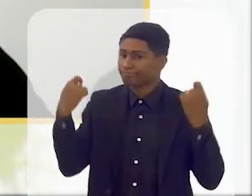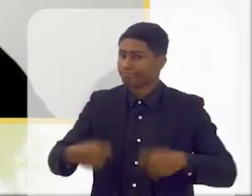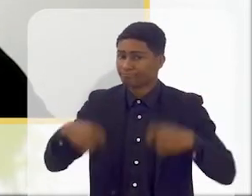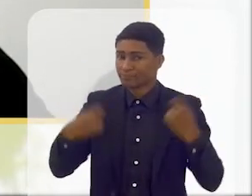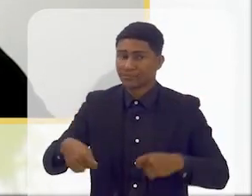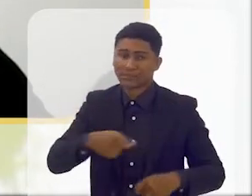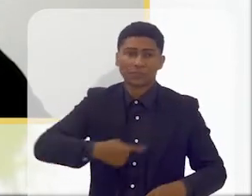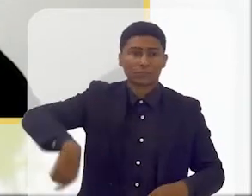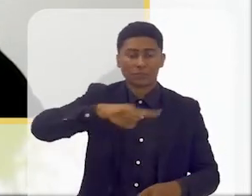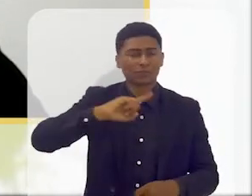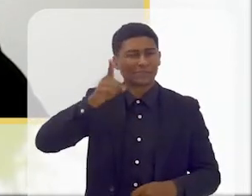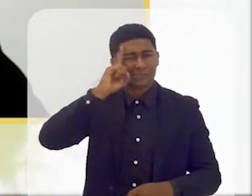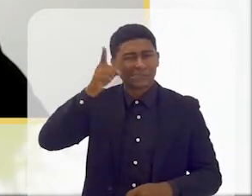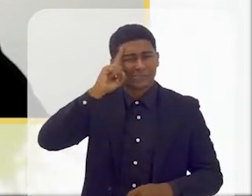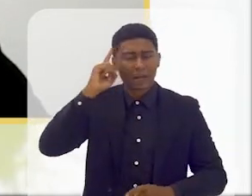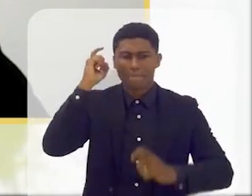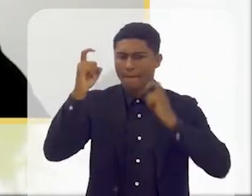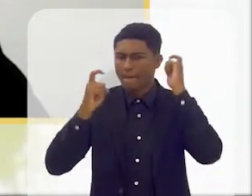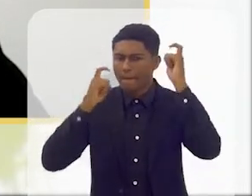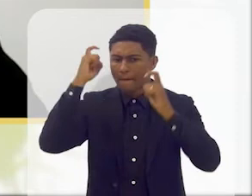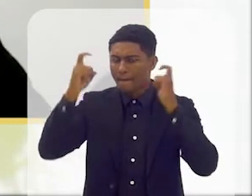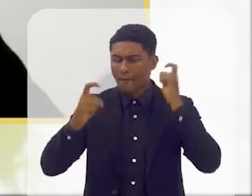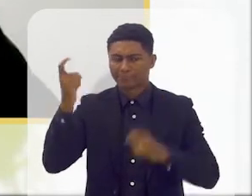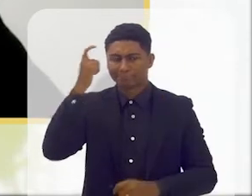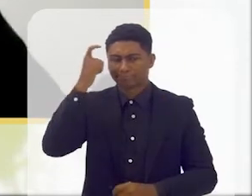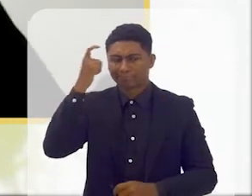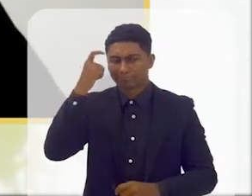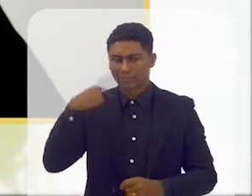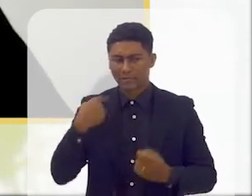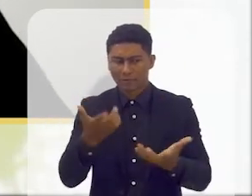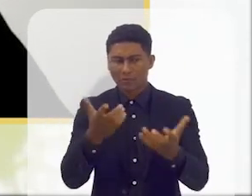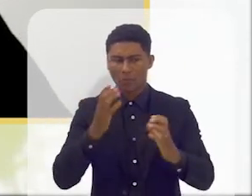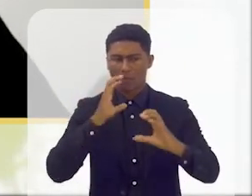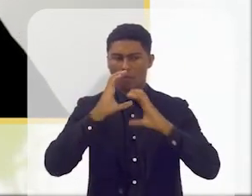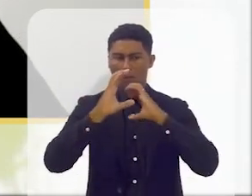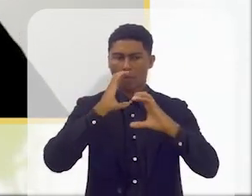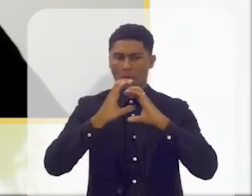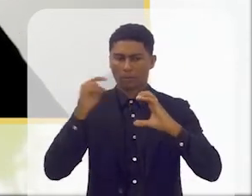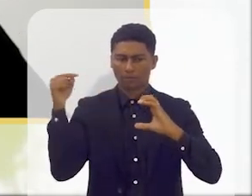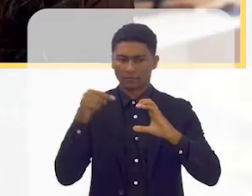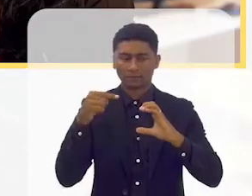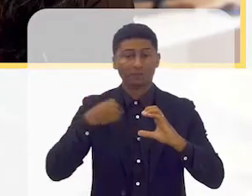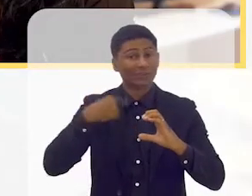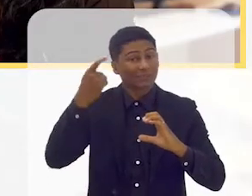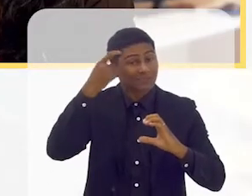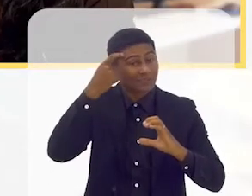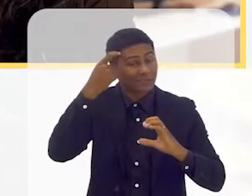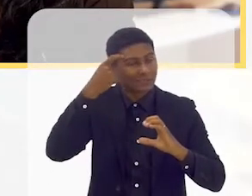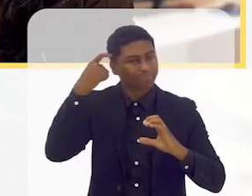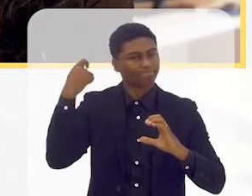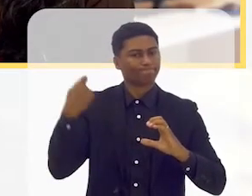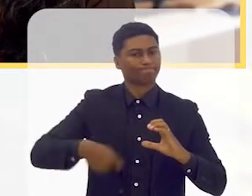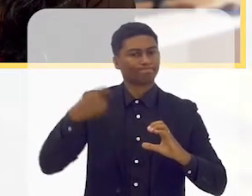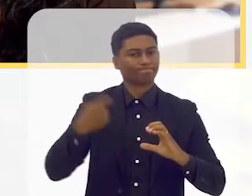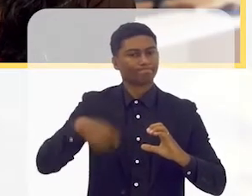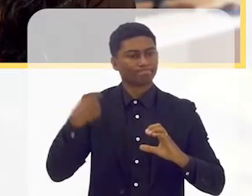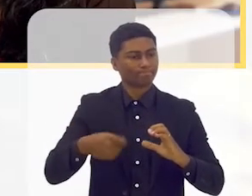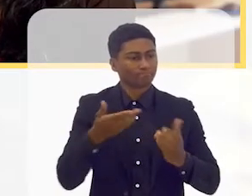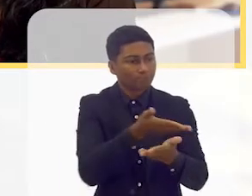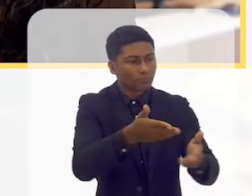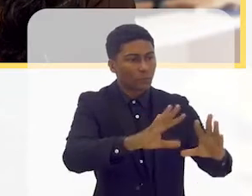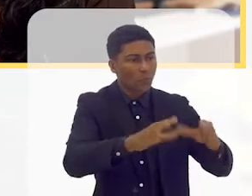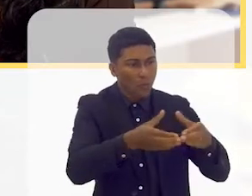do nosso dia-a-dia constantemente. Sempre que eu quero comunicar, então eu devo pensar nestes